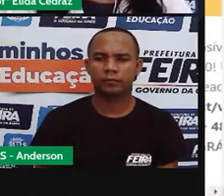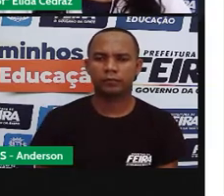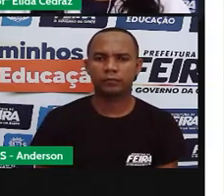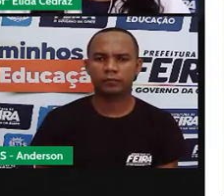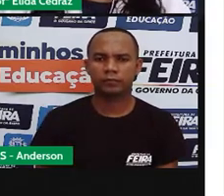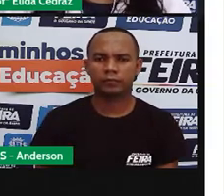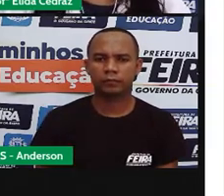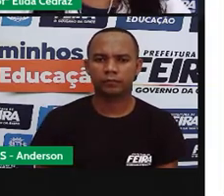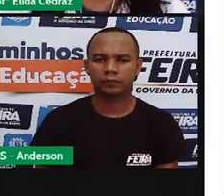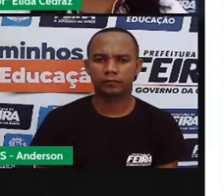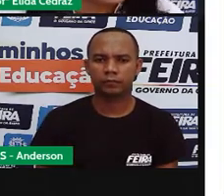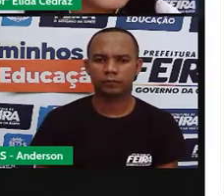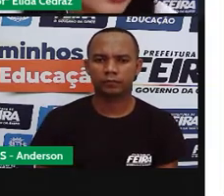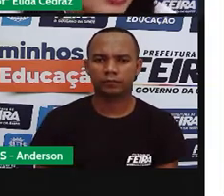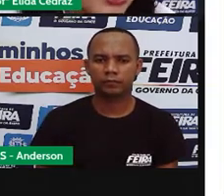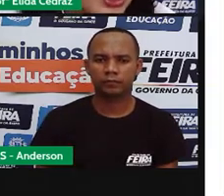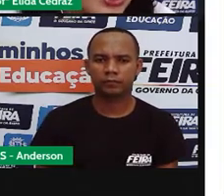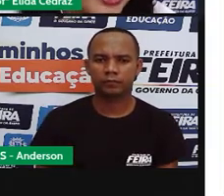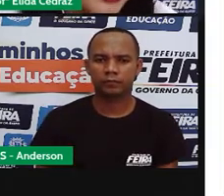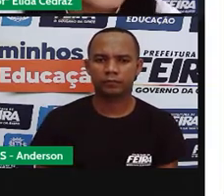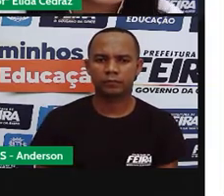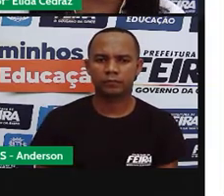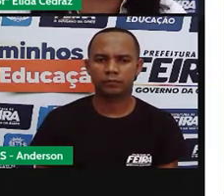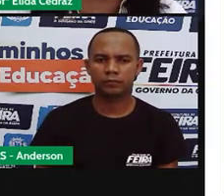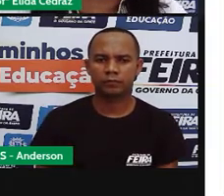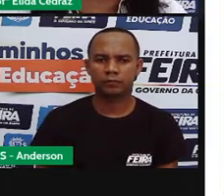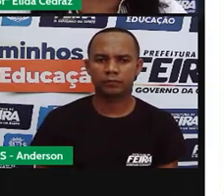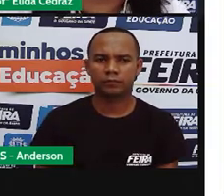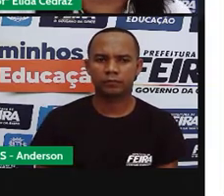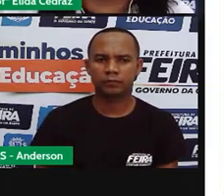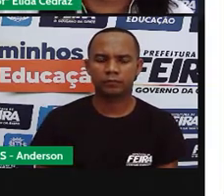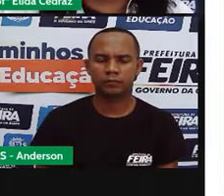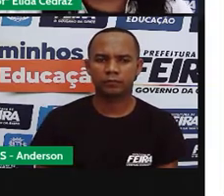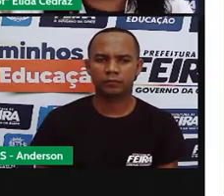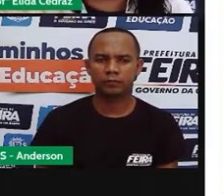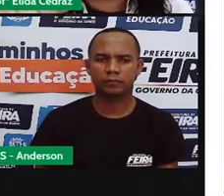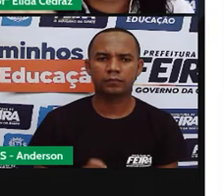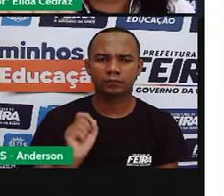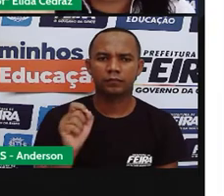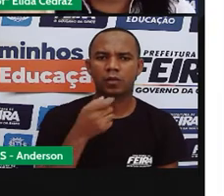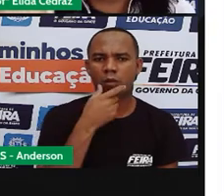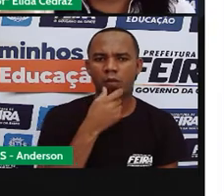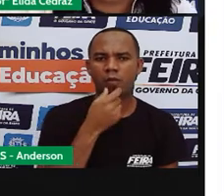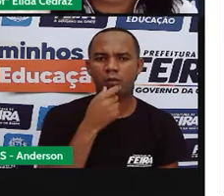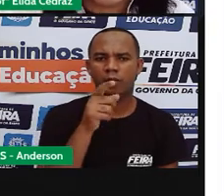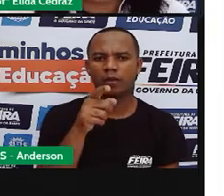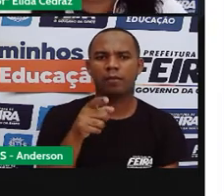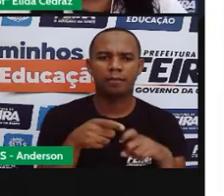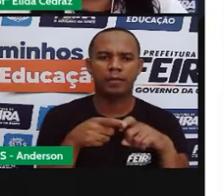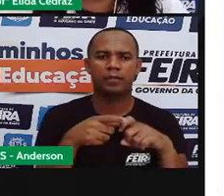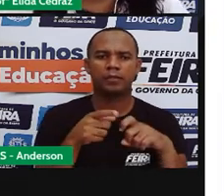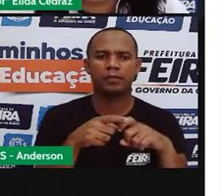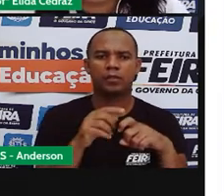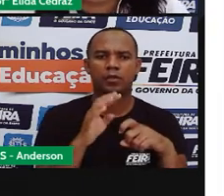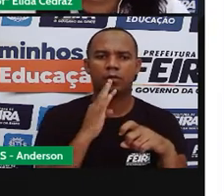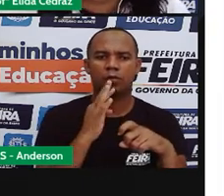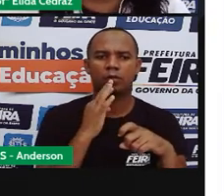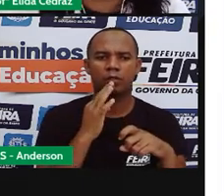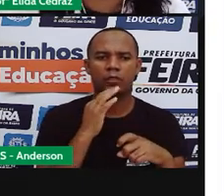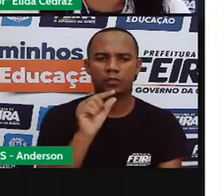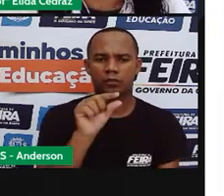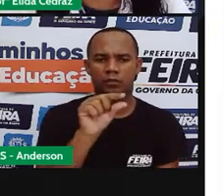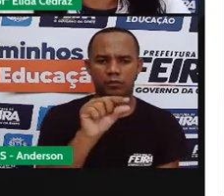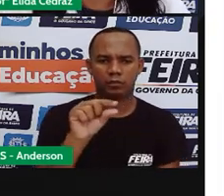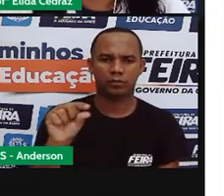O meme do doutor qual é o nome do doutor? Ah, e quem souber escreve aí no bate-papo qual é o nome desse doutor?